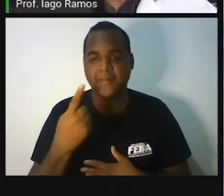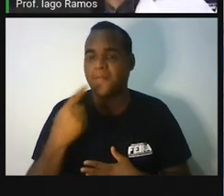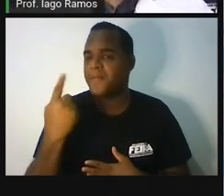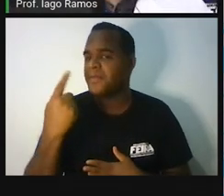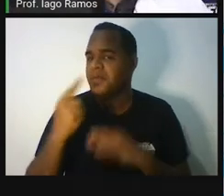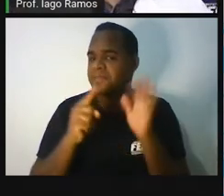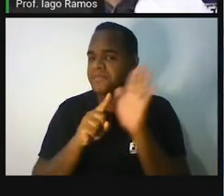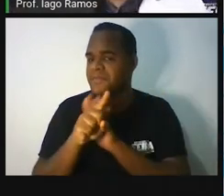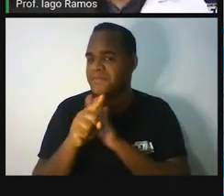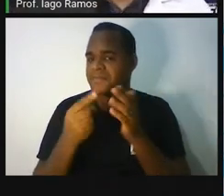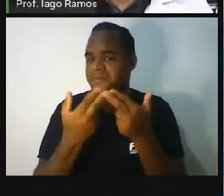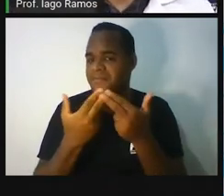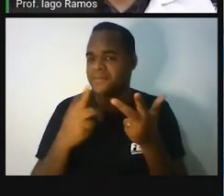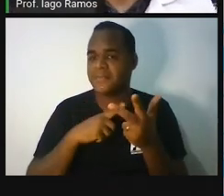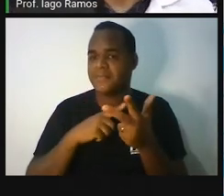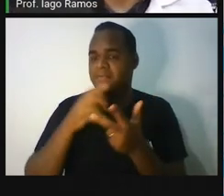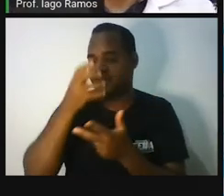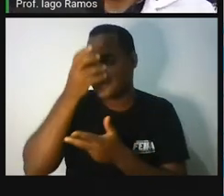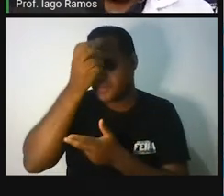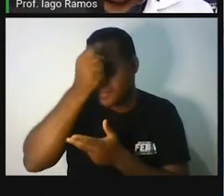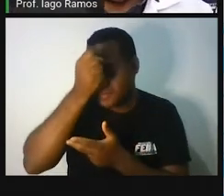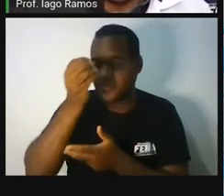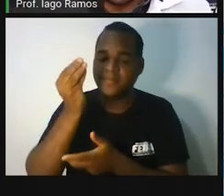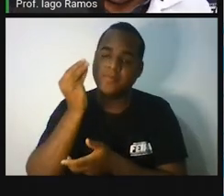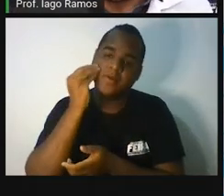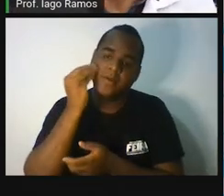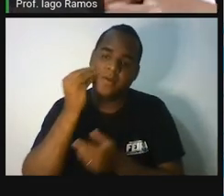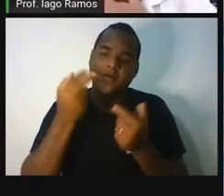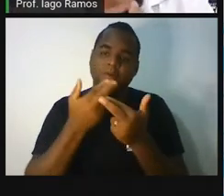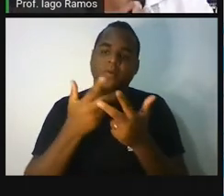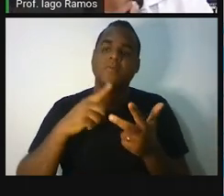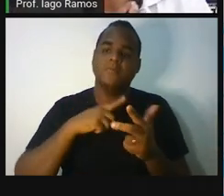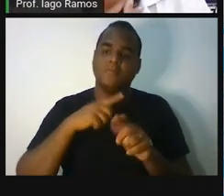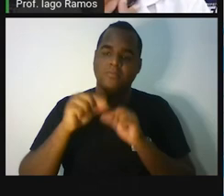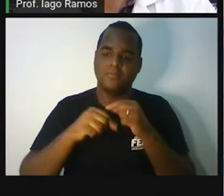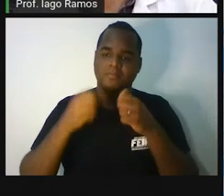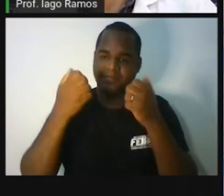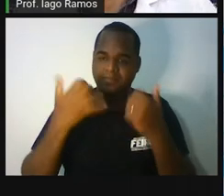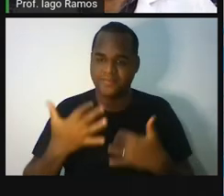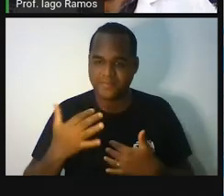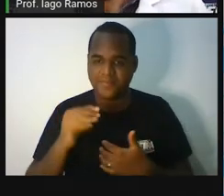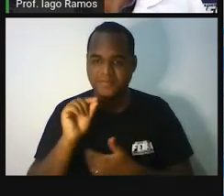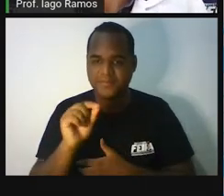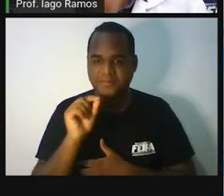A primeira perguntinha é a perguntinha de aquecimento. Essa eu vou responder.